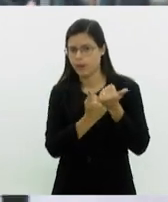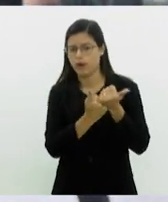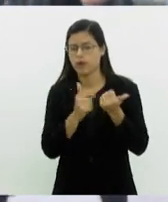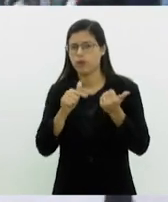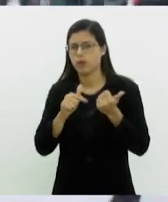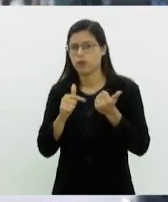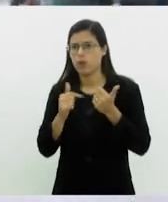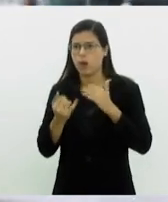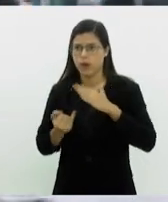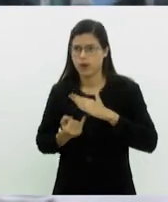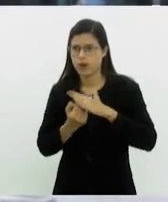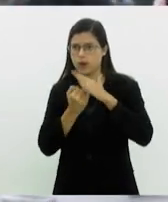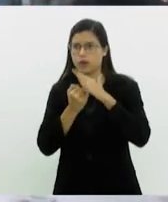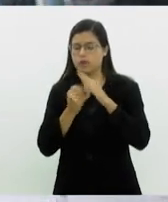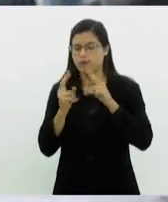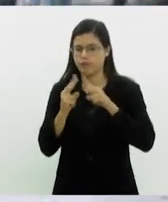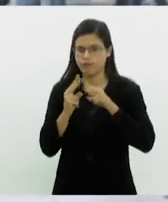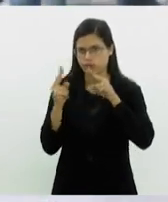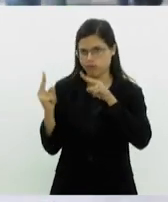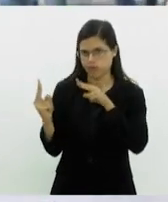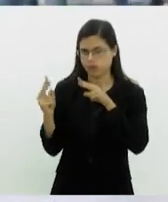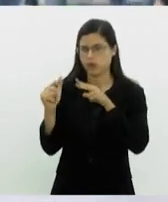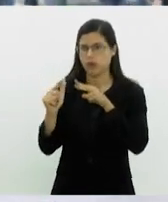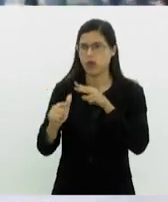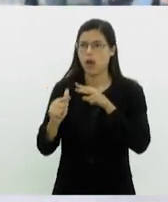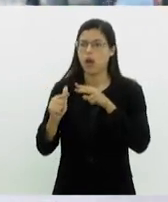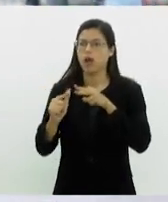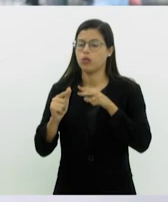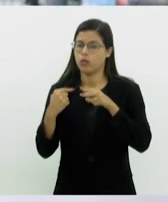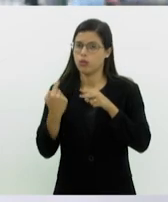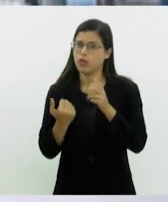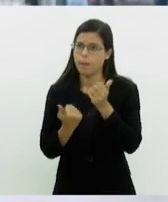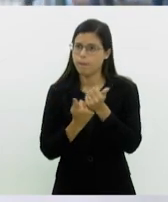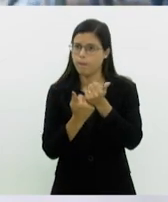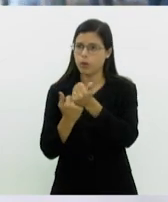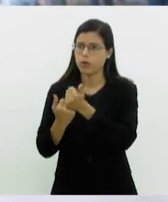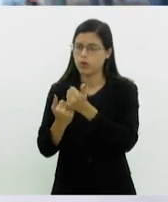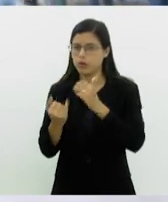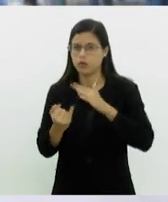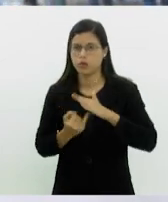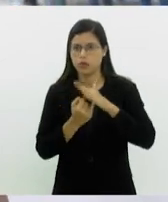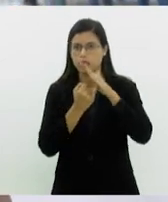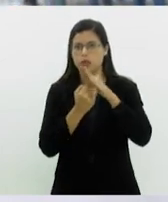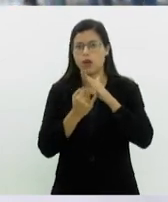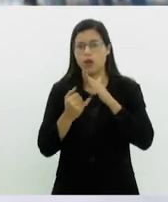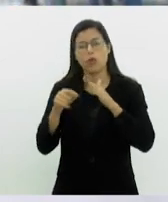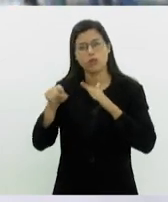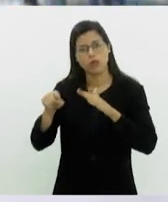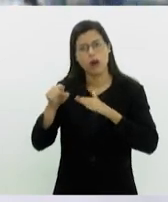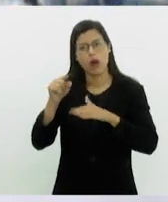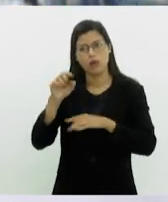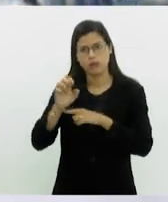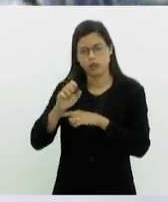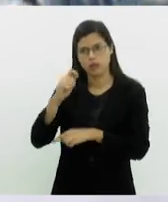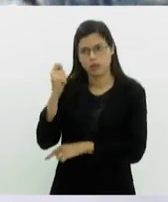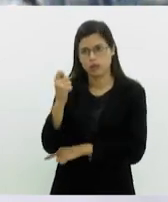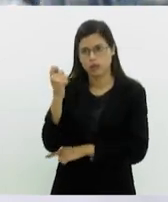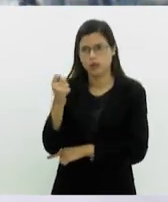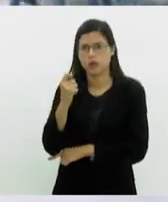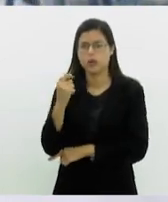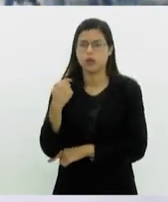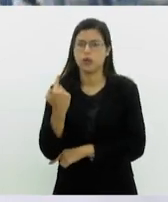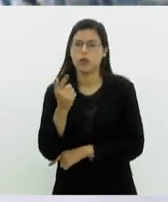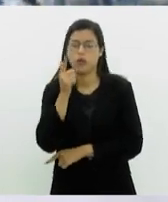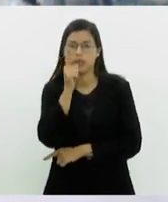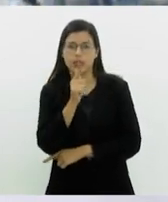remoto, a gente está apoiando institucionalmente as organizações que estão atuando no Rio Grande do Sul. Por esse apoio institucional, a gente consegue